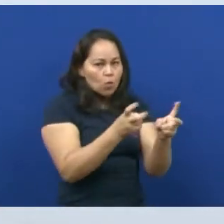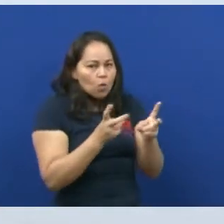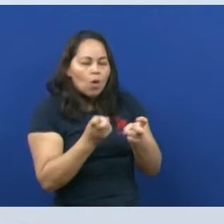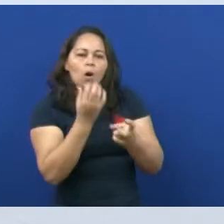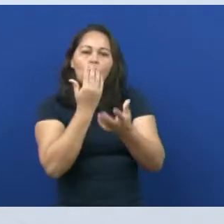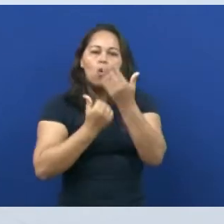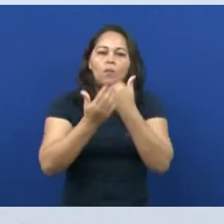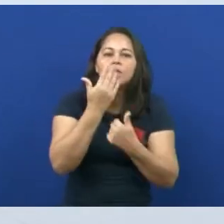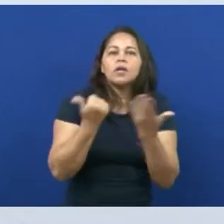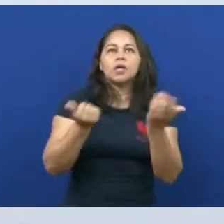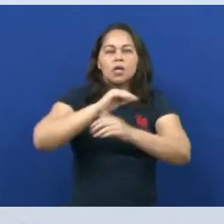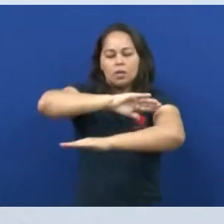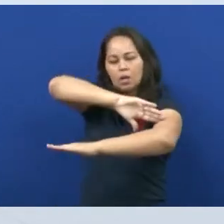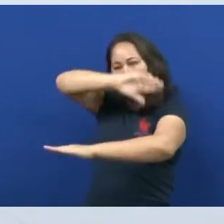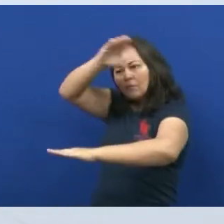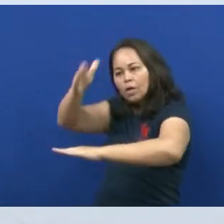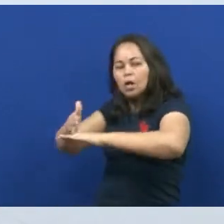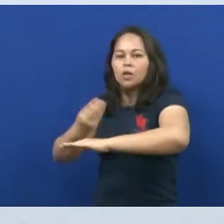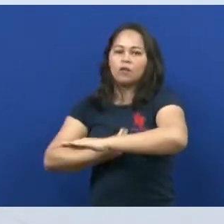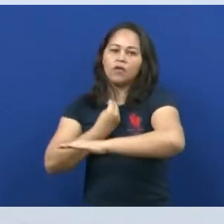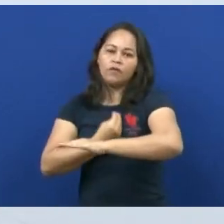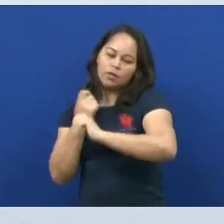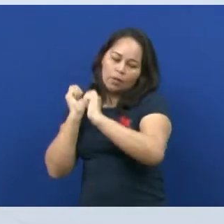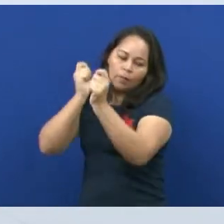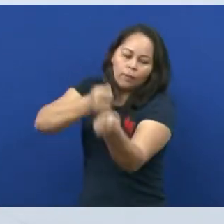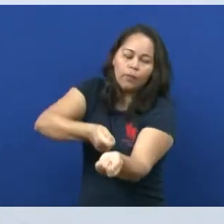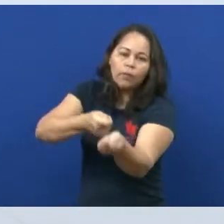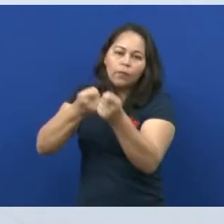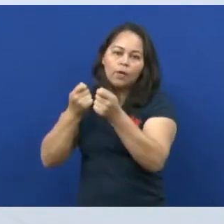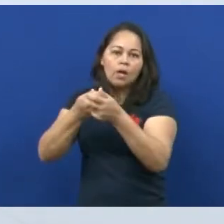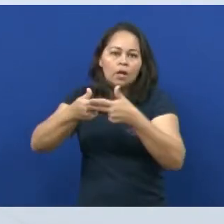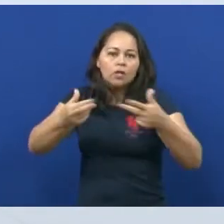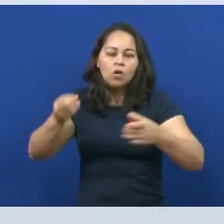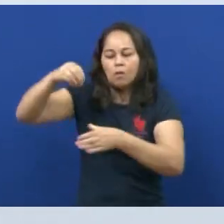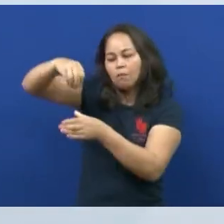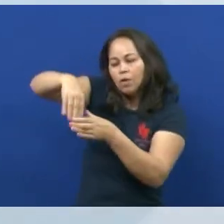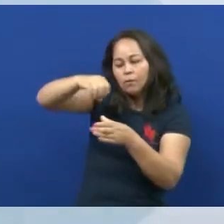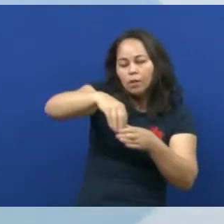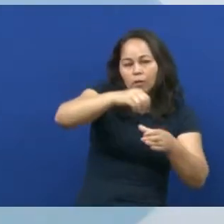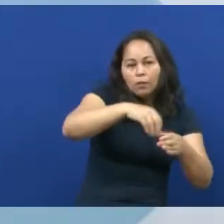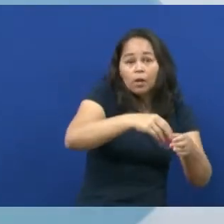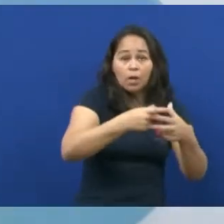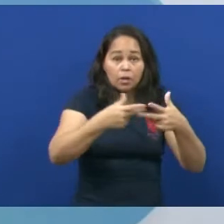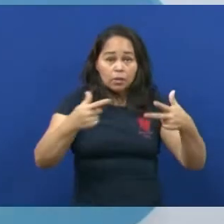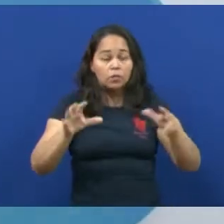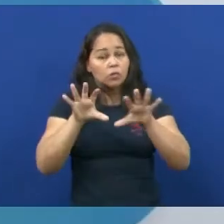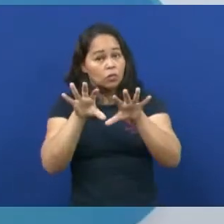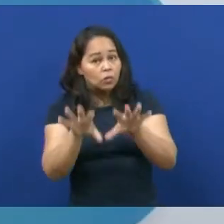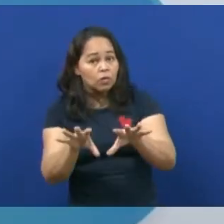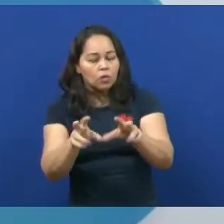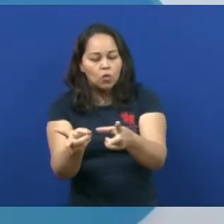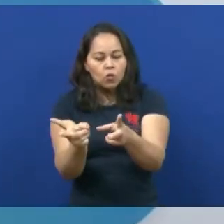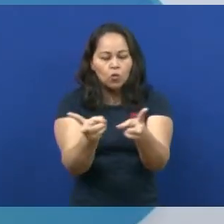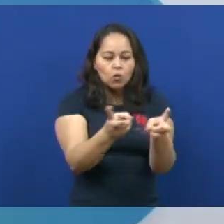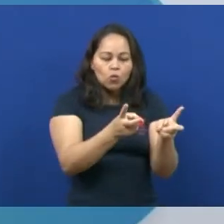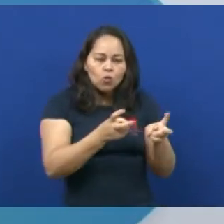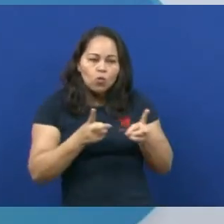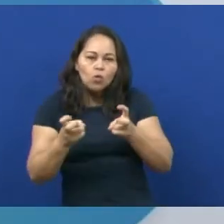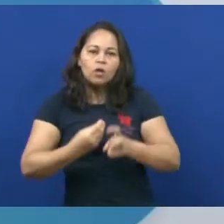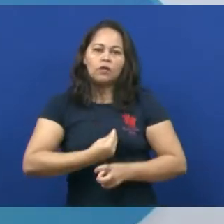oferecer, como a caça nos rios, né? A pesca, as plantações, eles adquiriam aquilo, consumiam. Quando